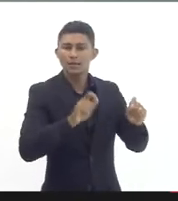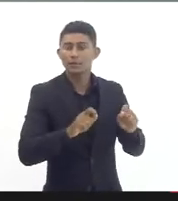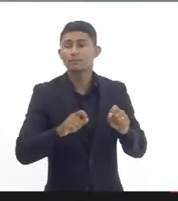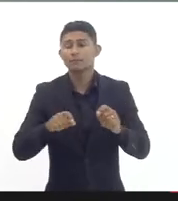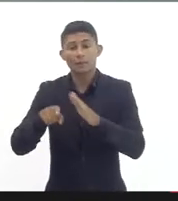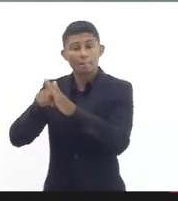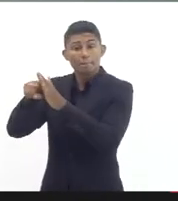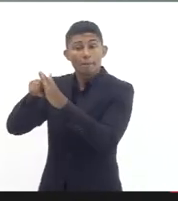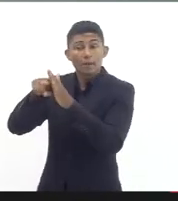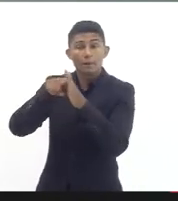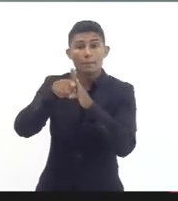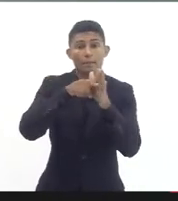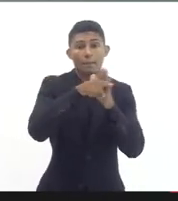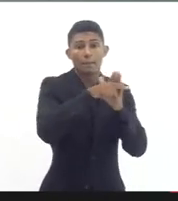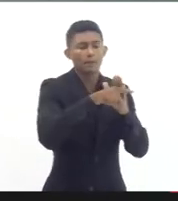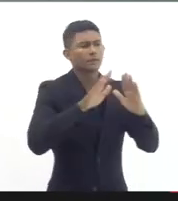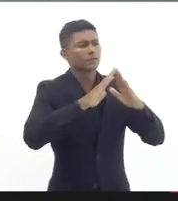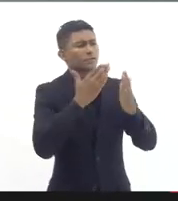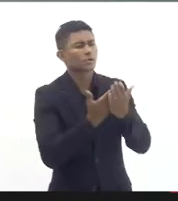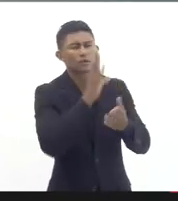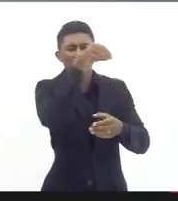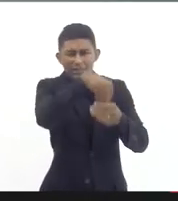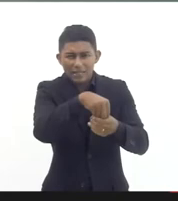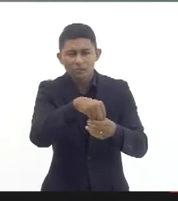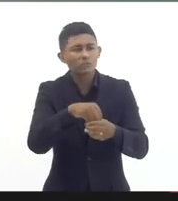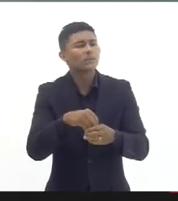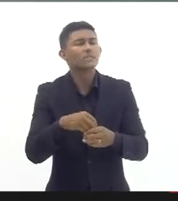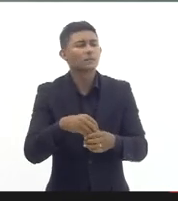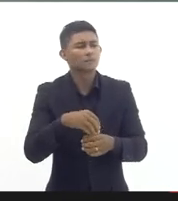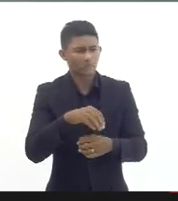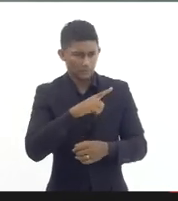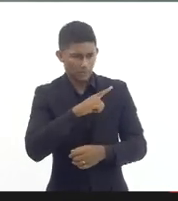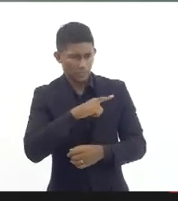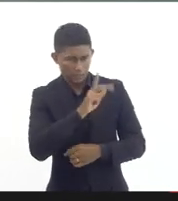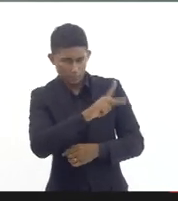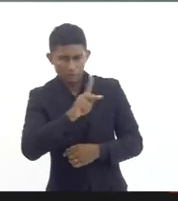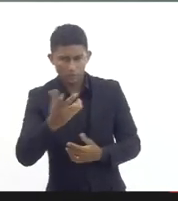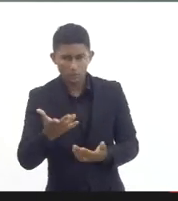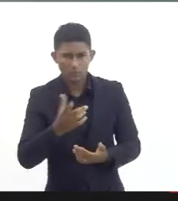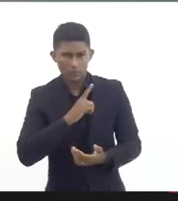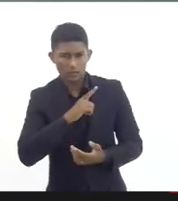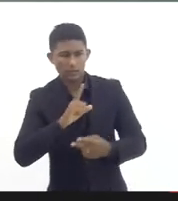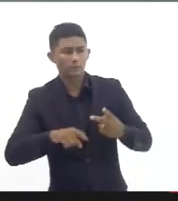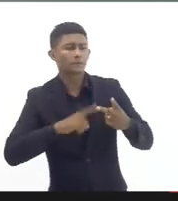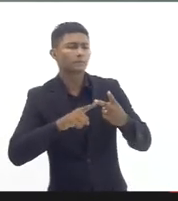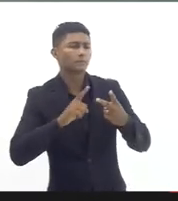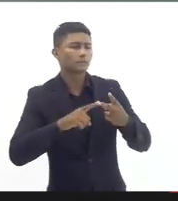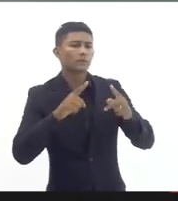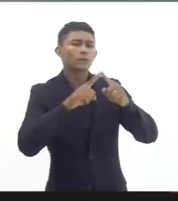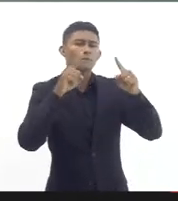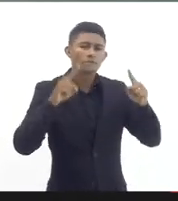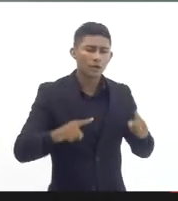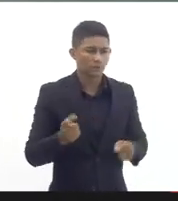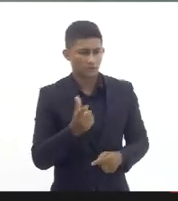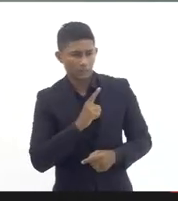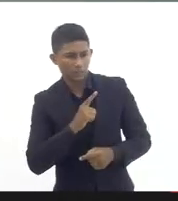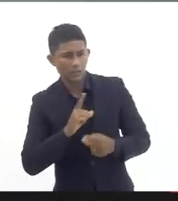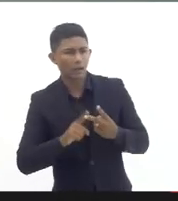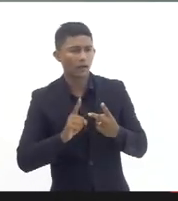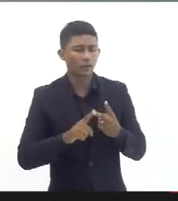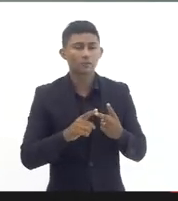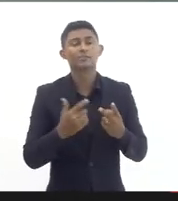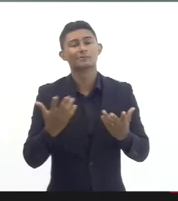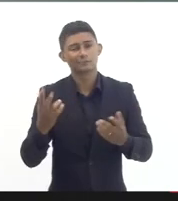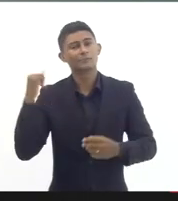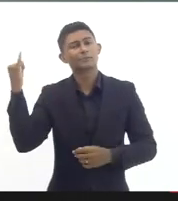um diagnóstico do número de profissionais de educação dos docentes e a gente fala dos docentes lembrando também